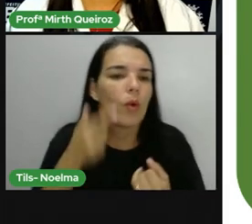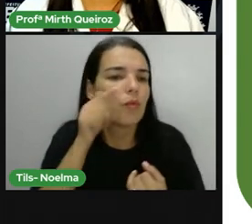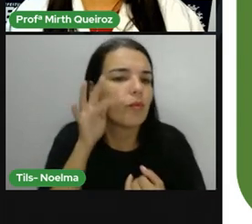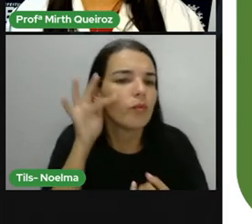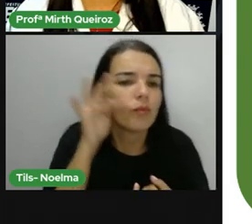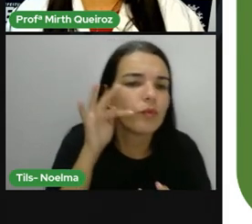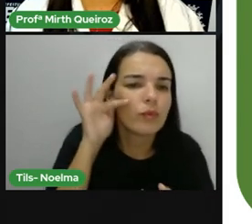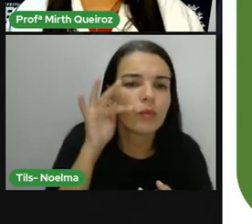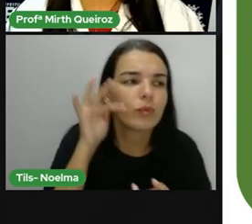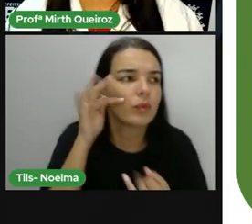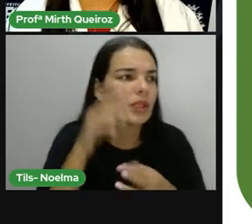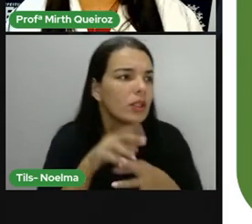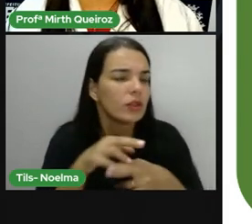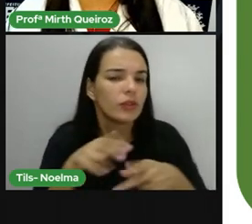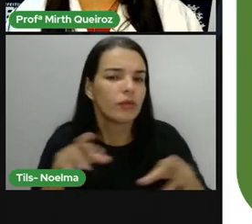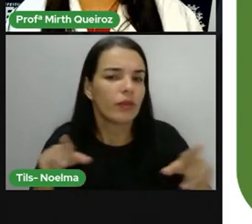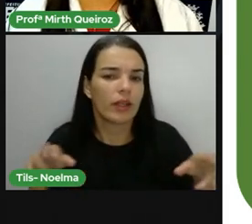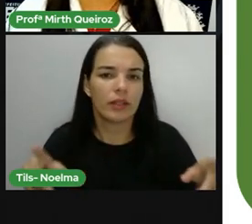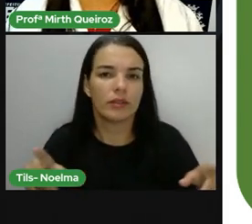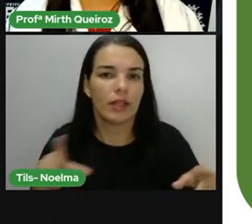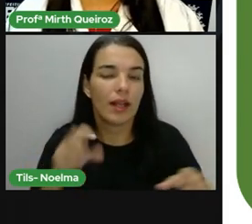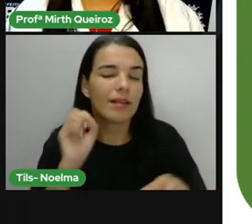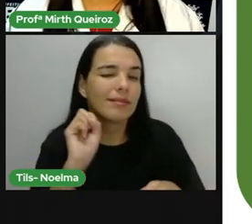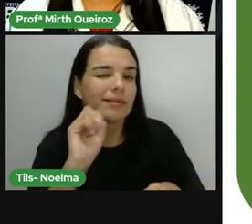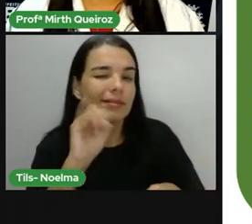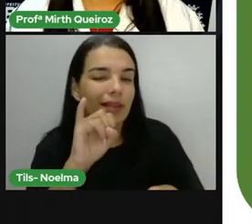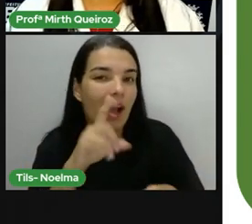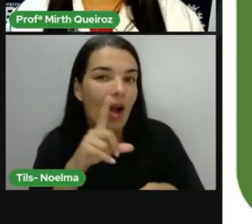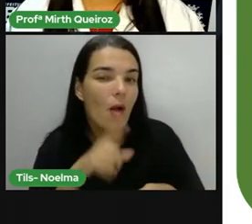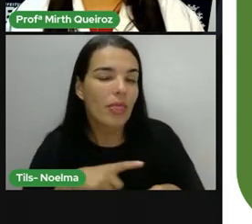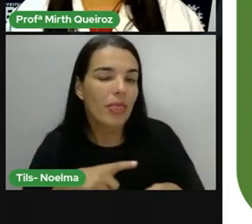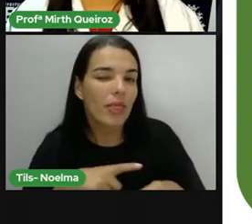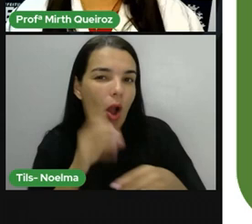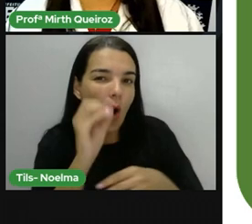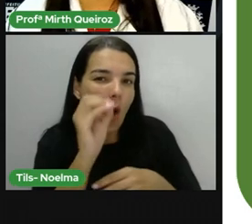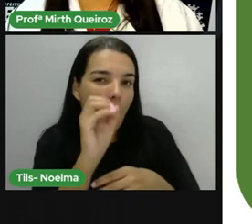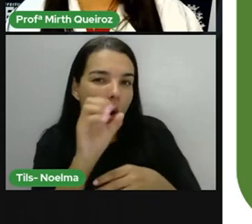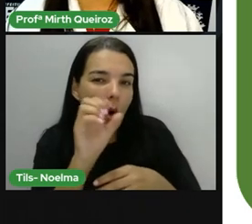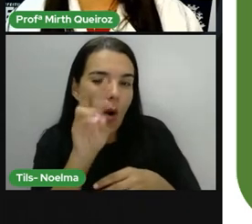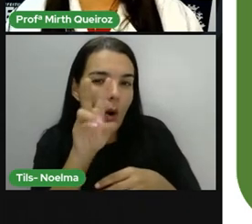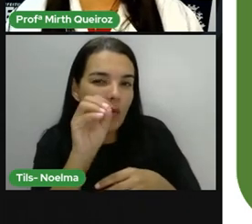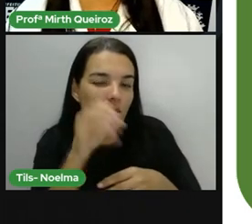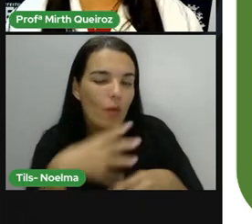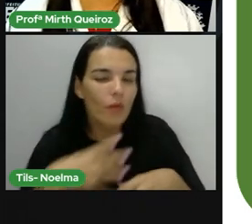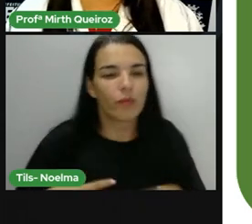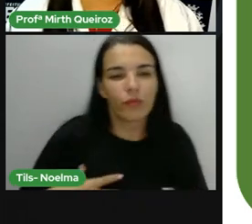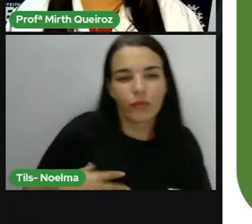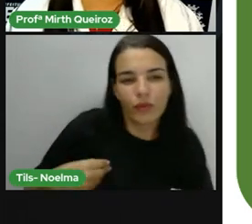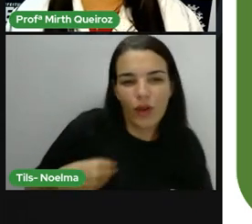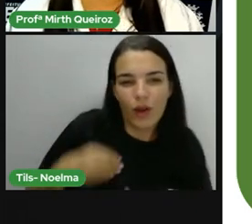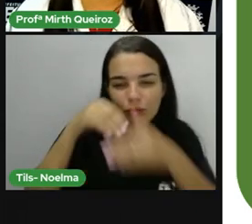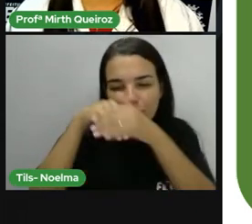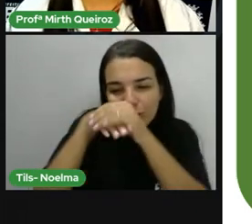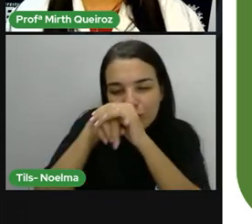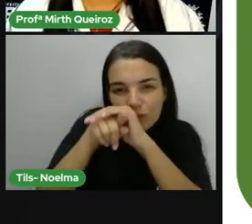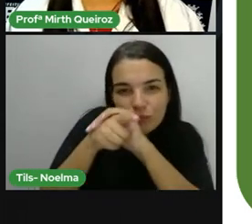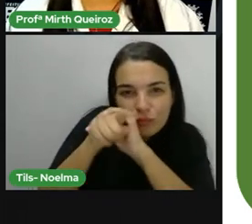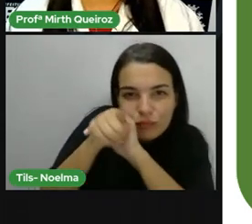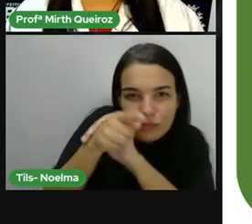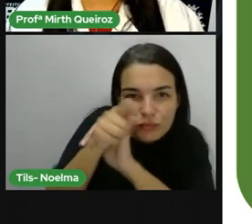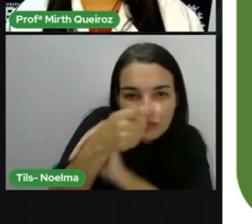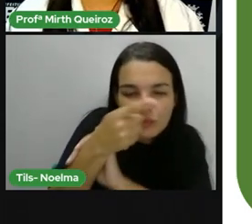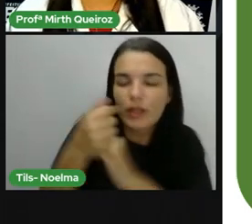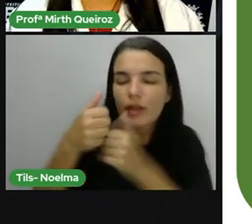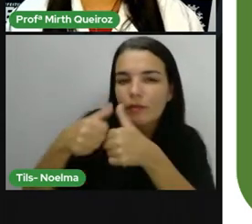espécie coloca os ovos em ninhos construídos em partes outras das árvores ou em buracos à parede. O